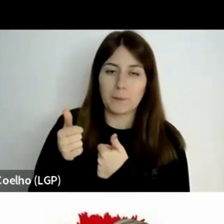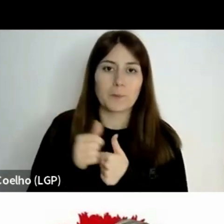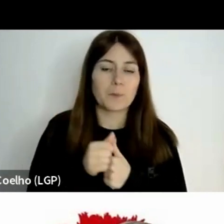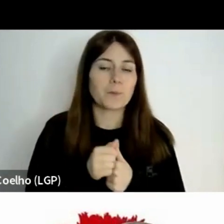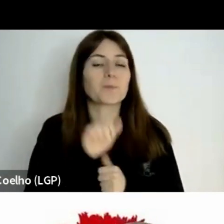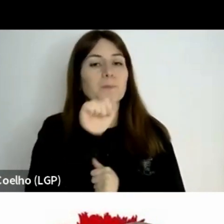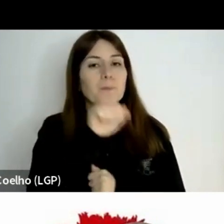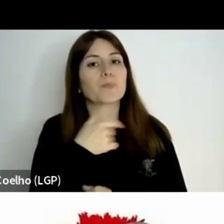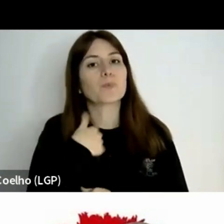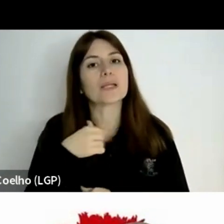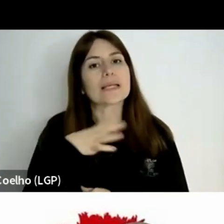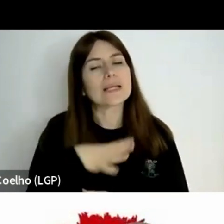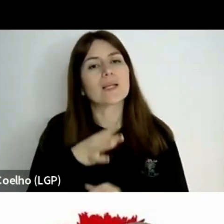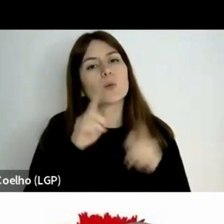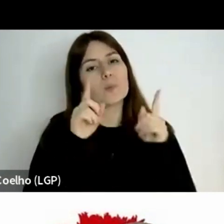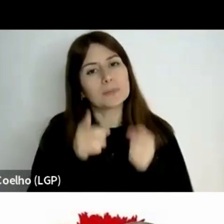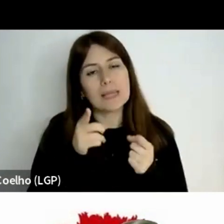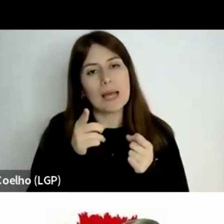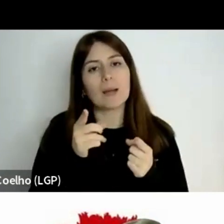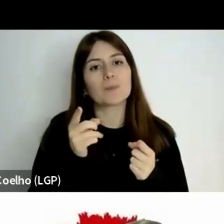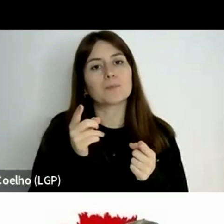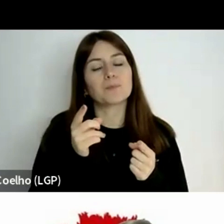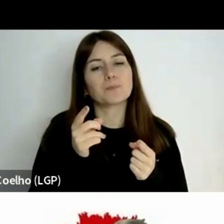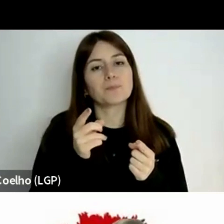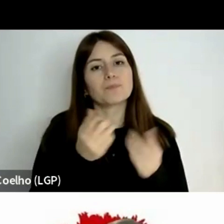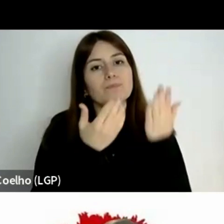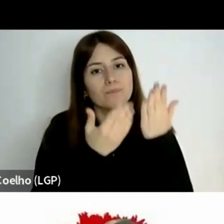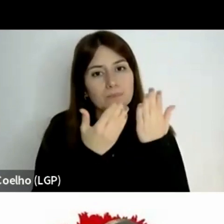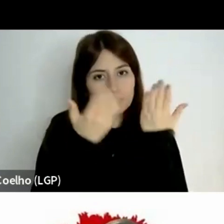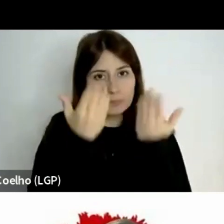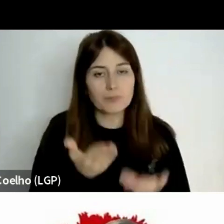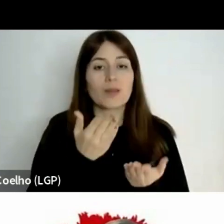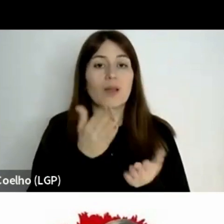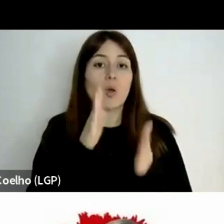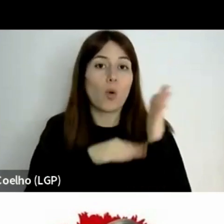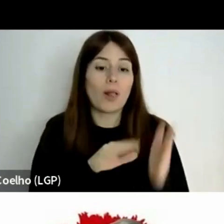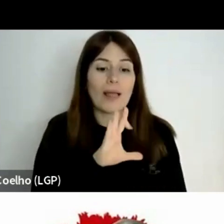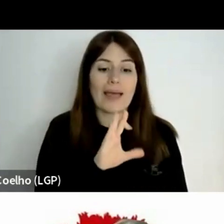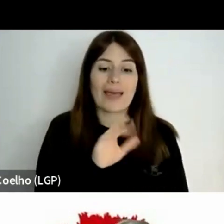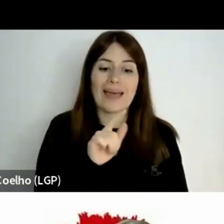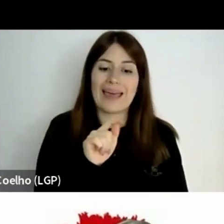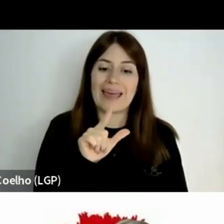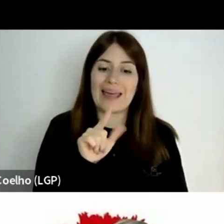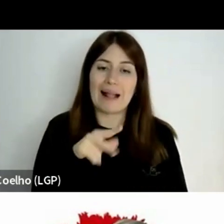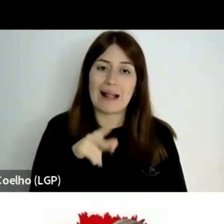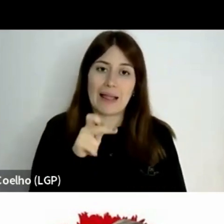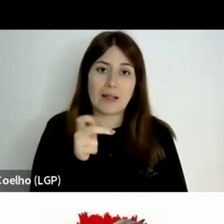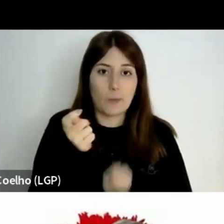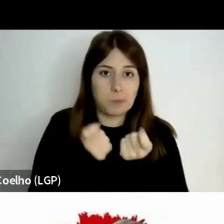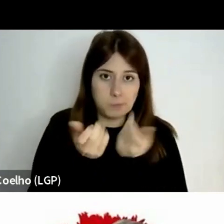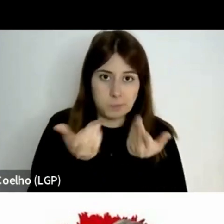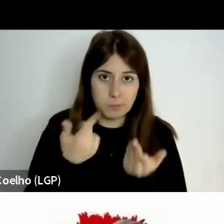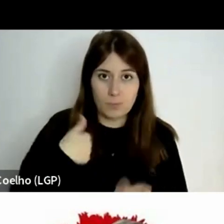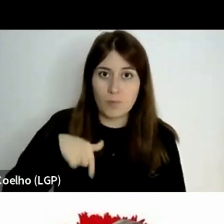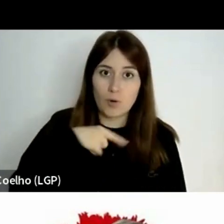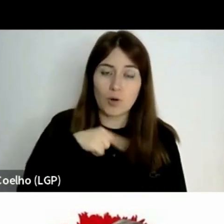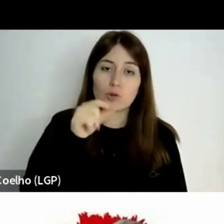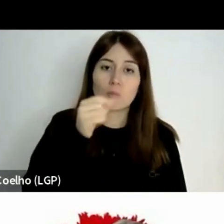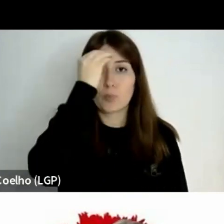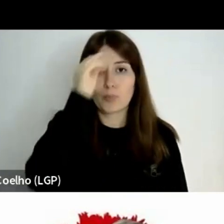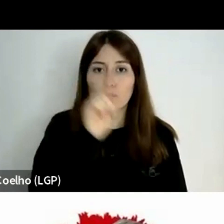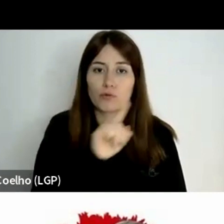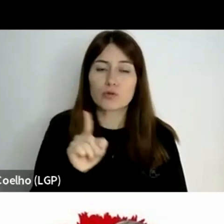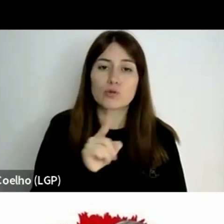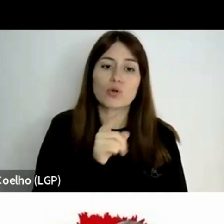Queria começar por cumprimentar a colega Helena que nos coordena, o professor Pacheco Pereira,